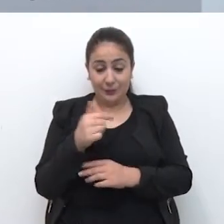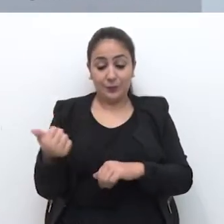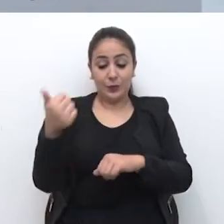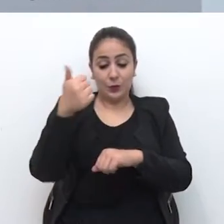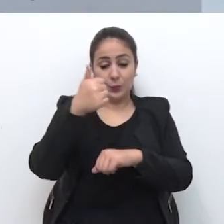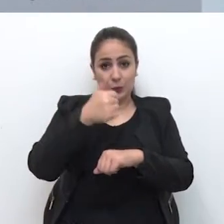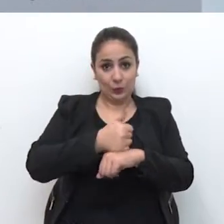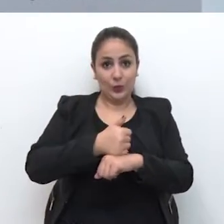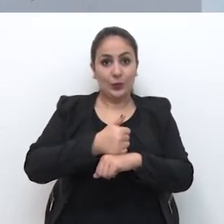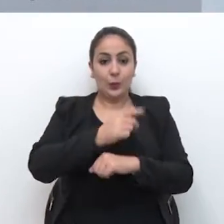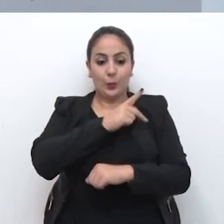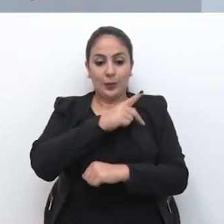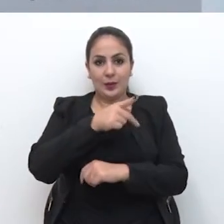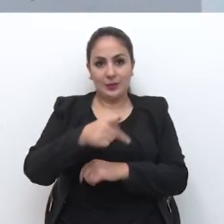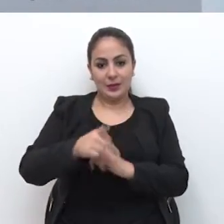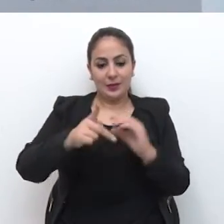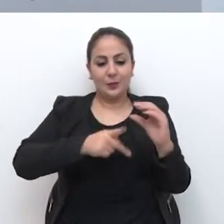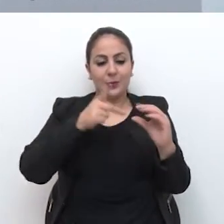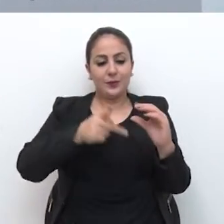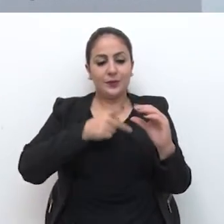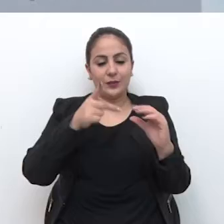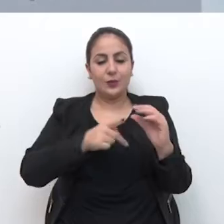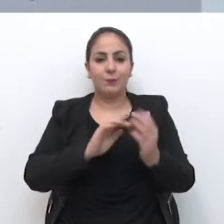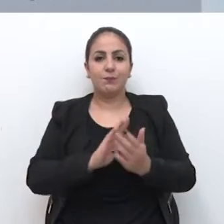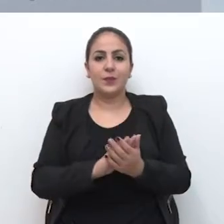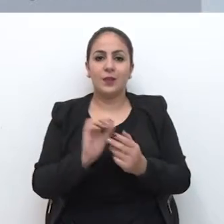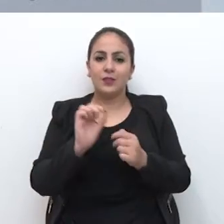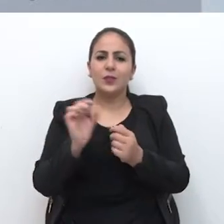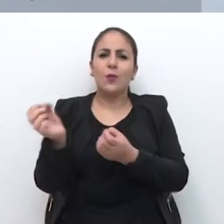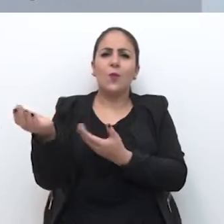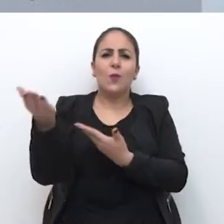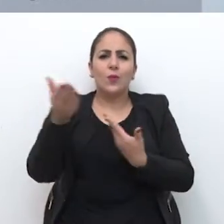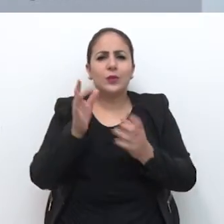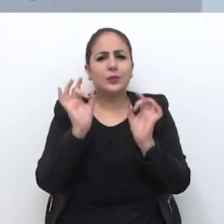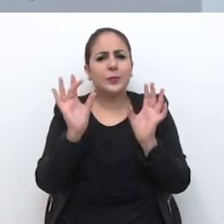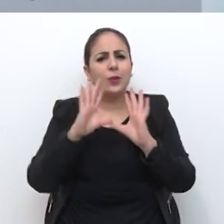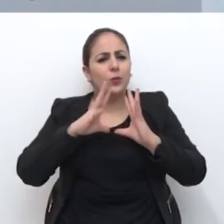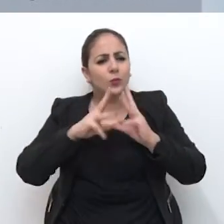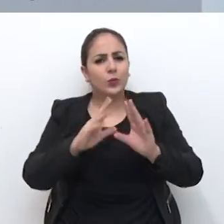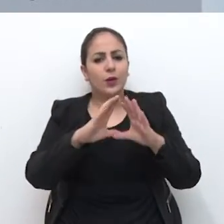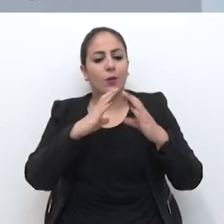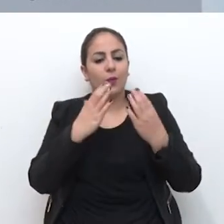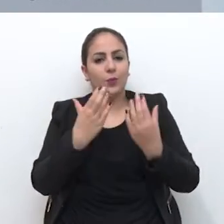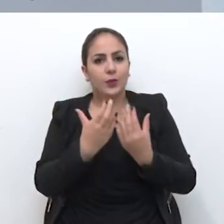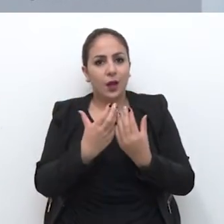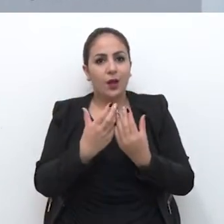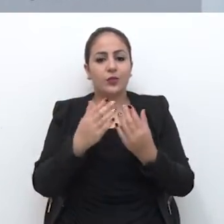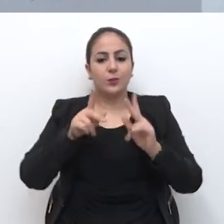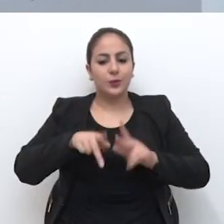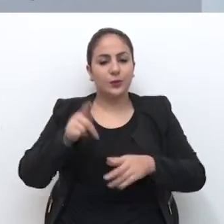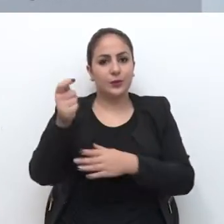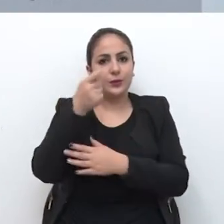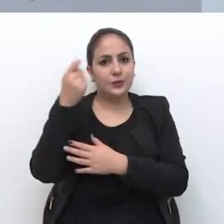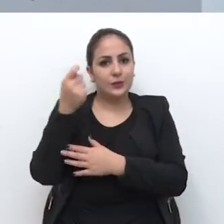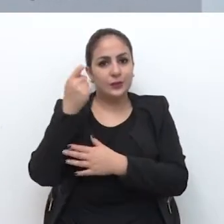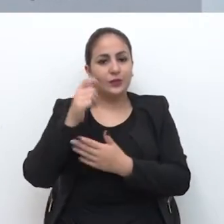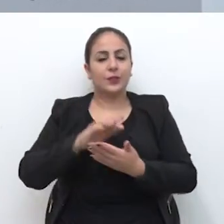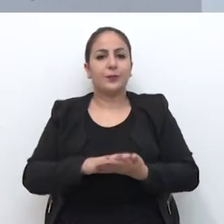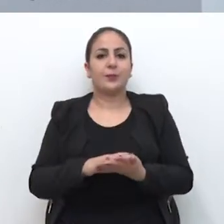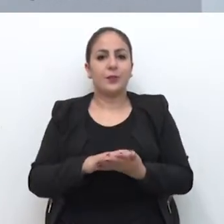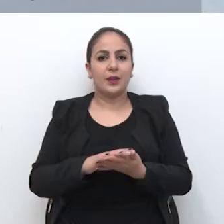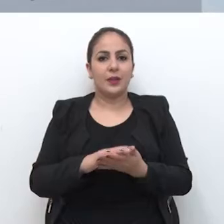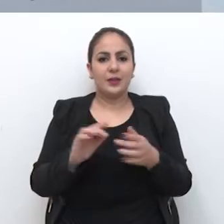presidente em exercício neste momento da Câmara de Vereadores para fazer um convite especial a toda a comunidade, aos nossos gaúchos, às nossas